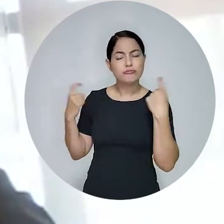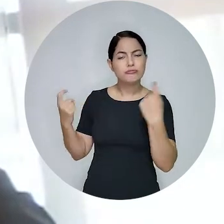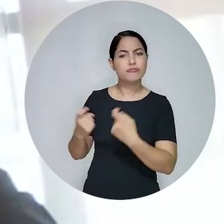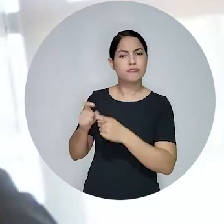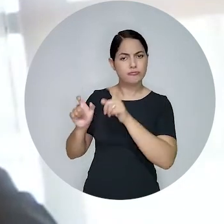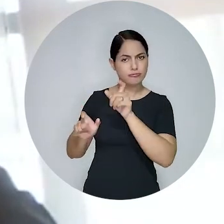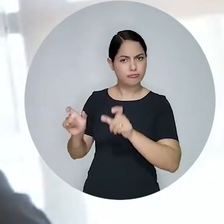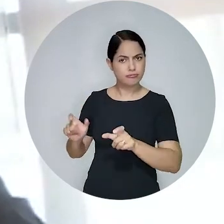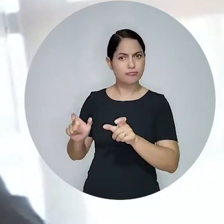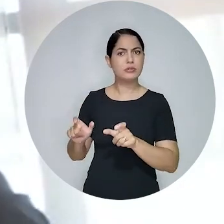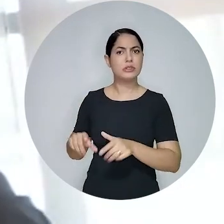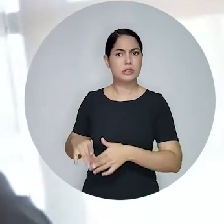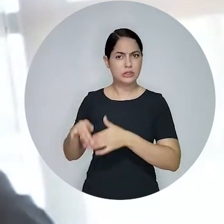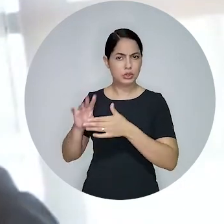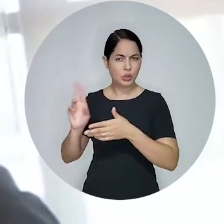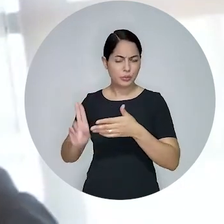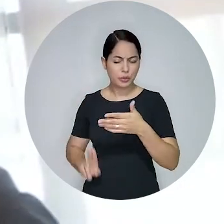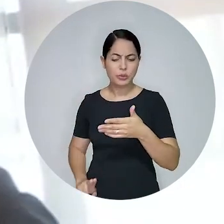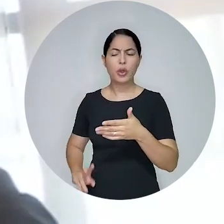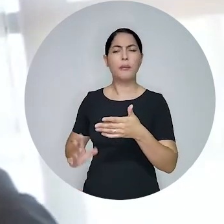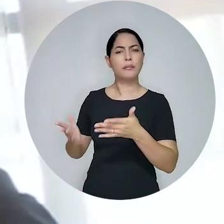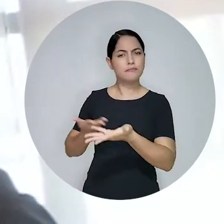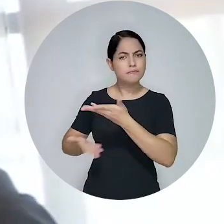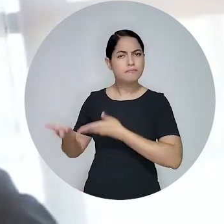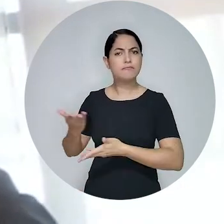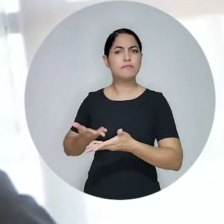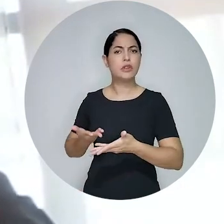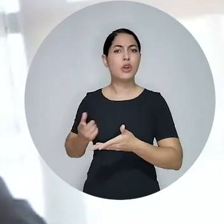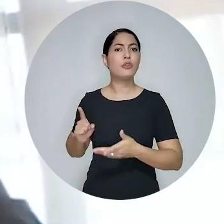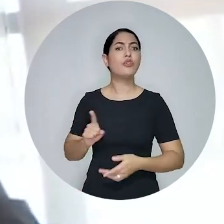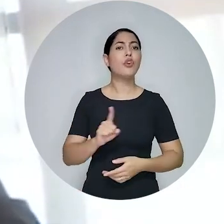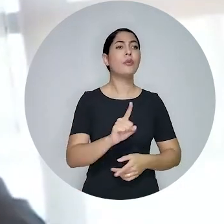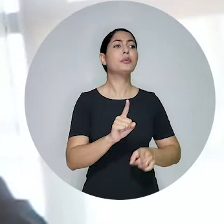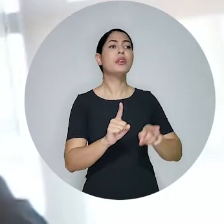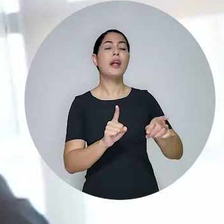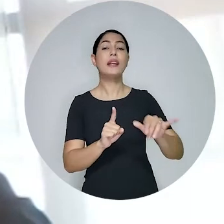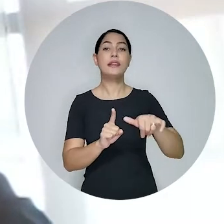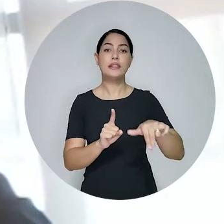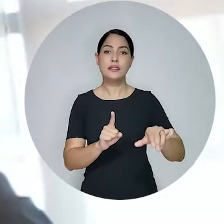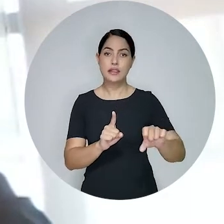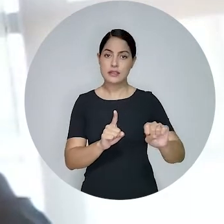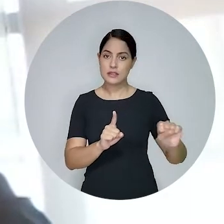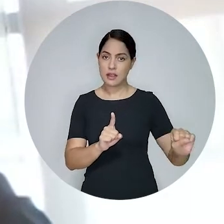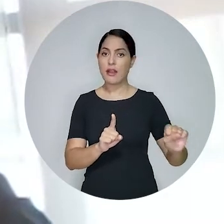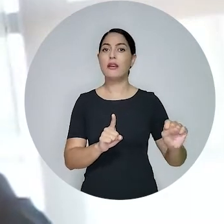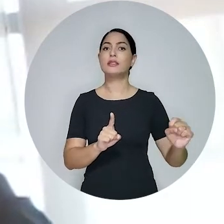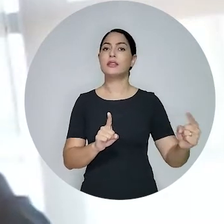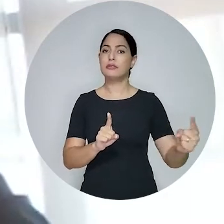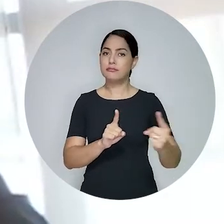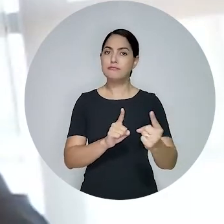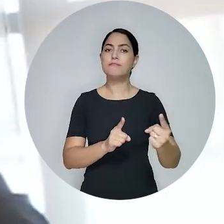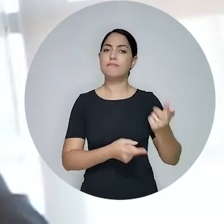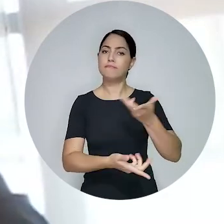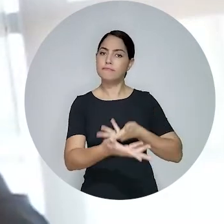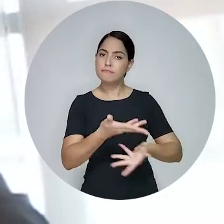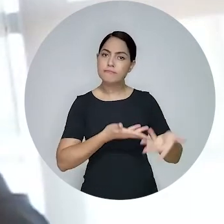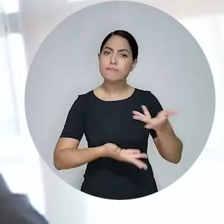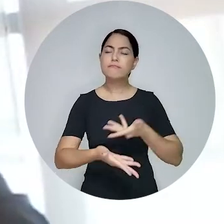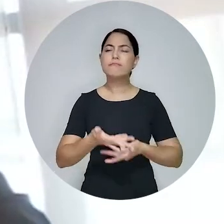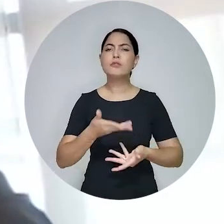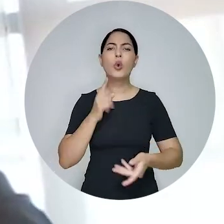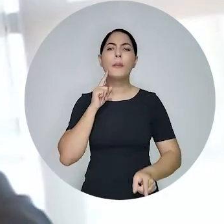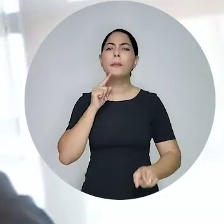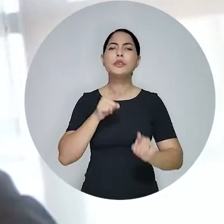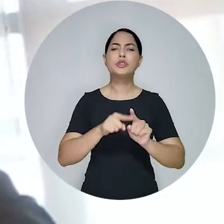Tiago Kubrick, nós nos reunimos com o INSS, com o seu atual presidente, recém-postado, Guilherme Serrano,